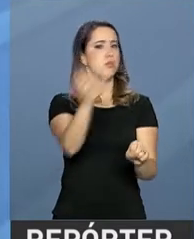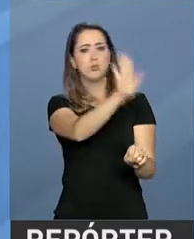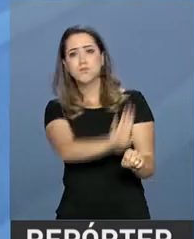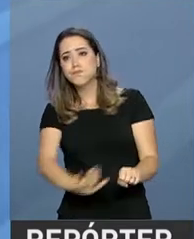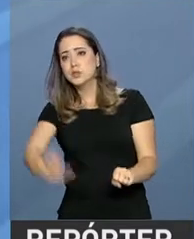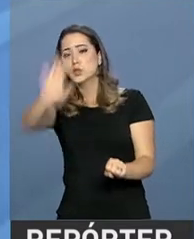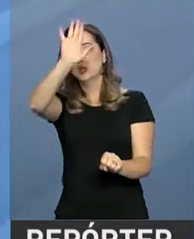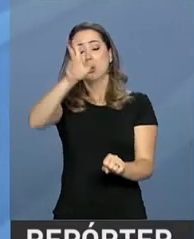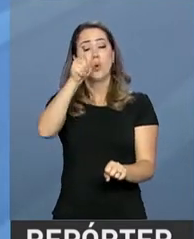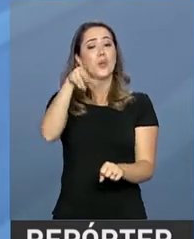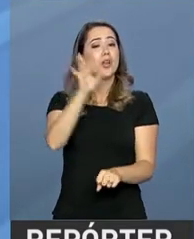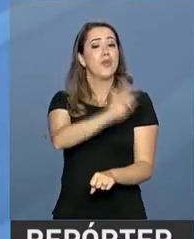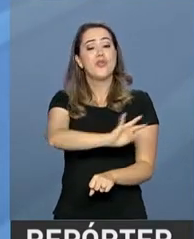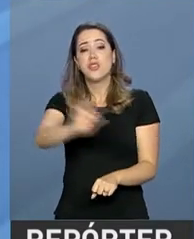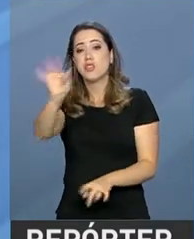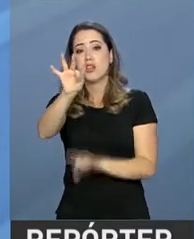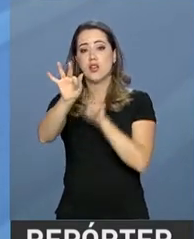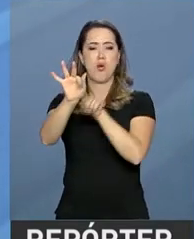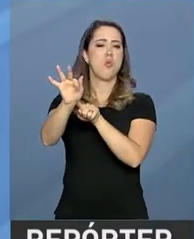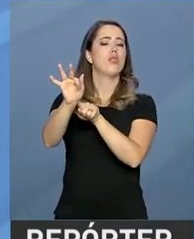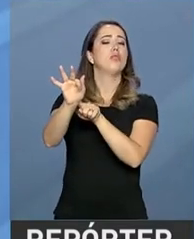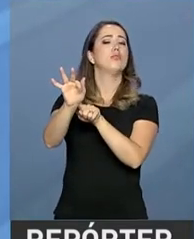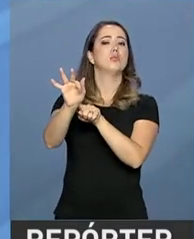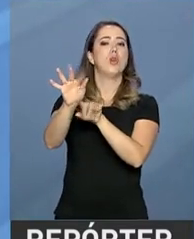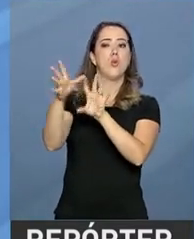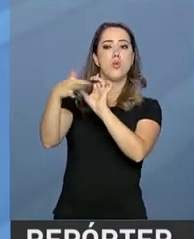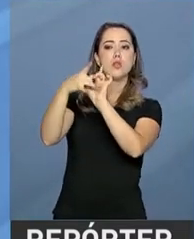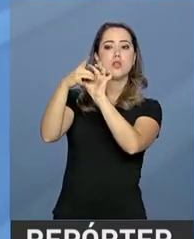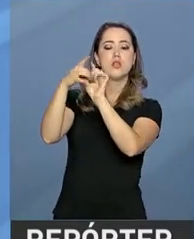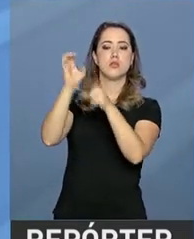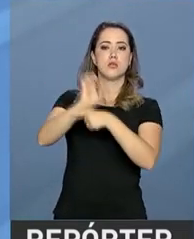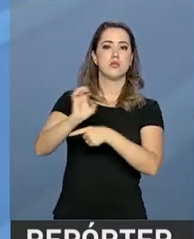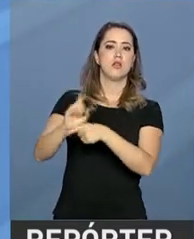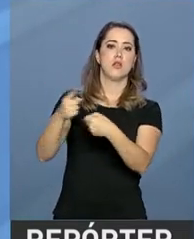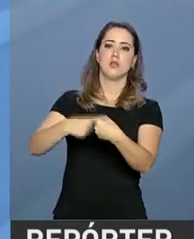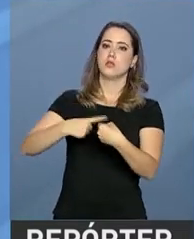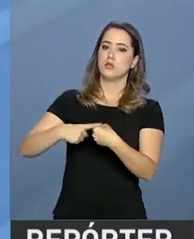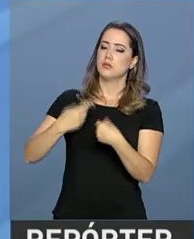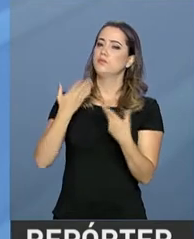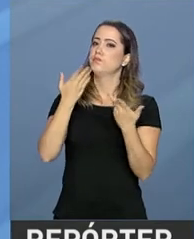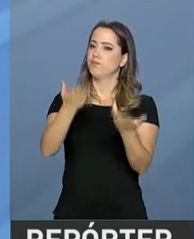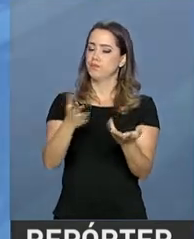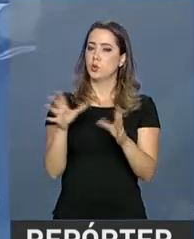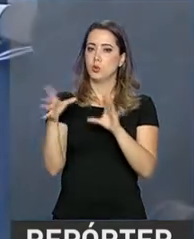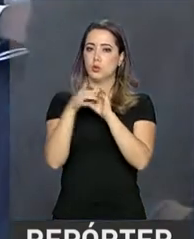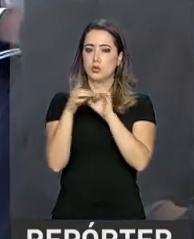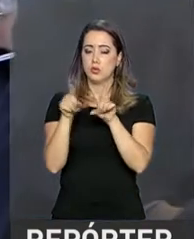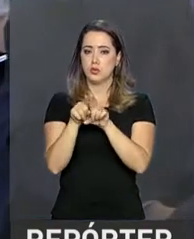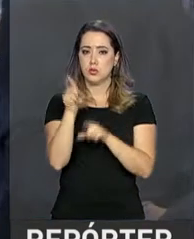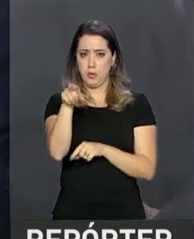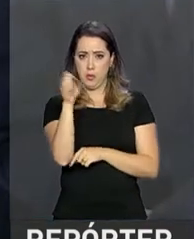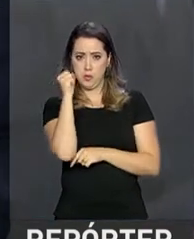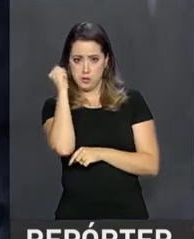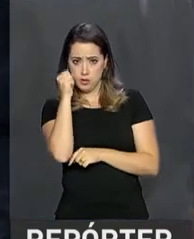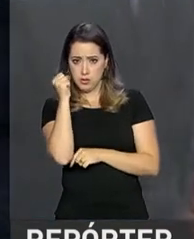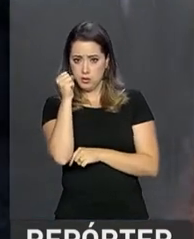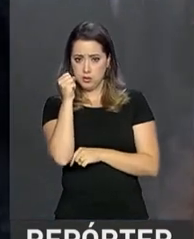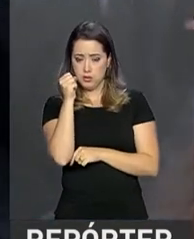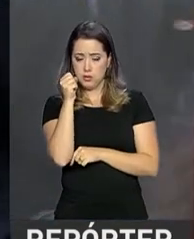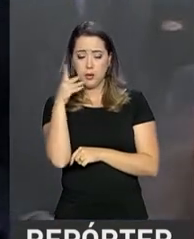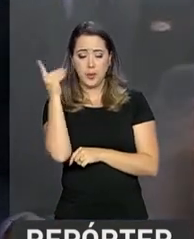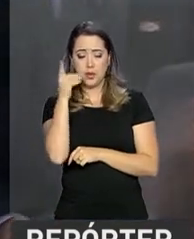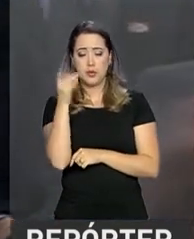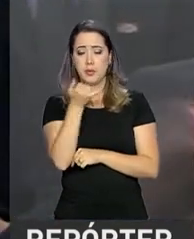federalismo compartilhado nessa área, na área da segurança pública. Porque está aqui um dos seus relatores, o deputado Alberto Fraga. Isso é